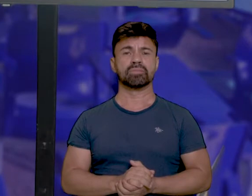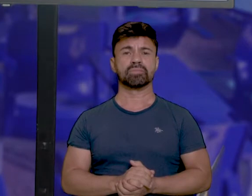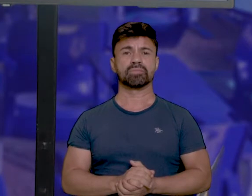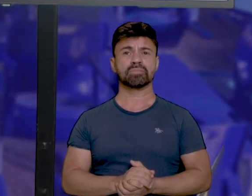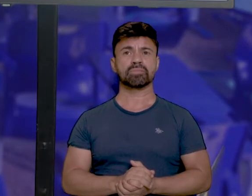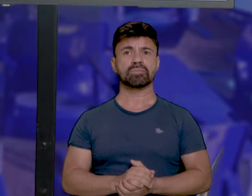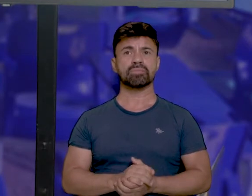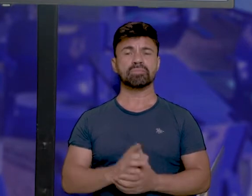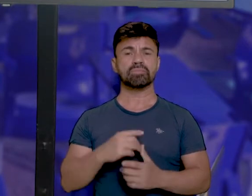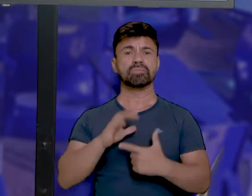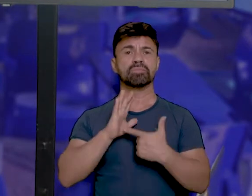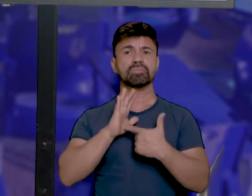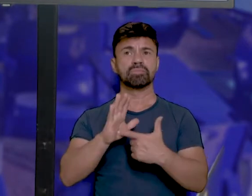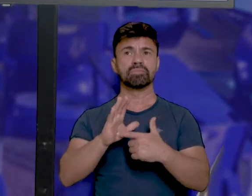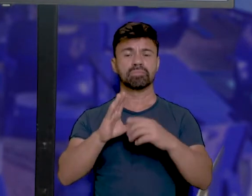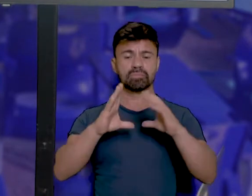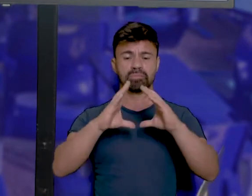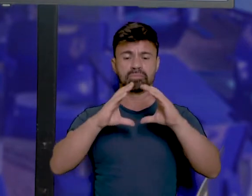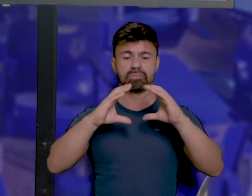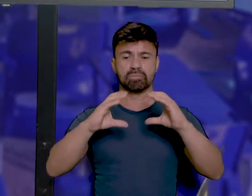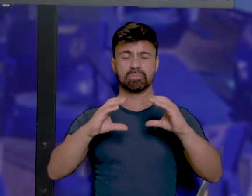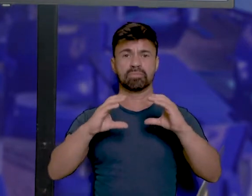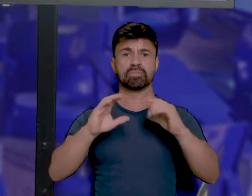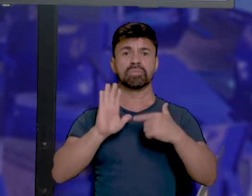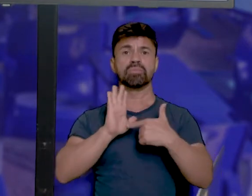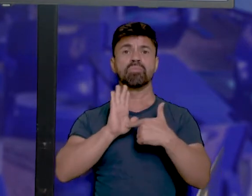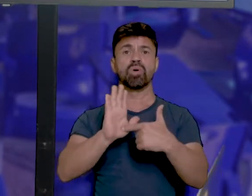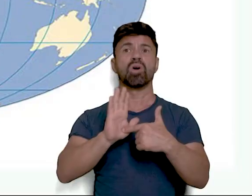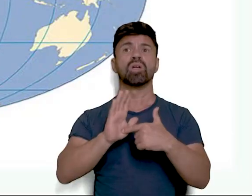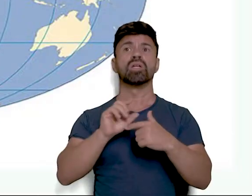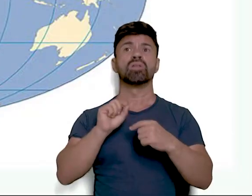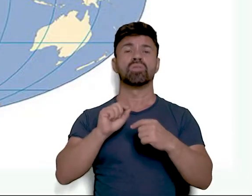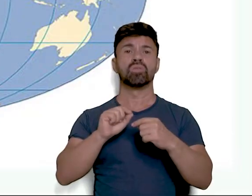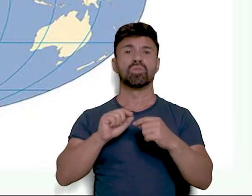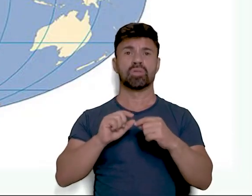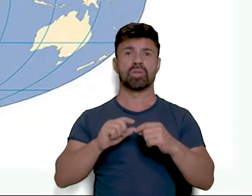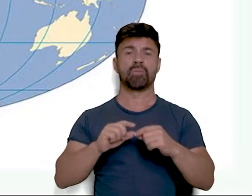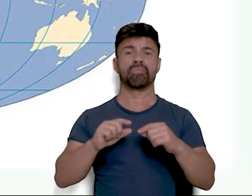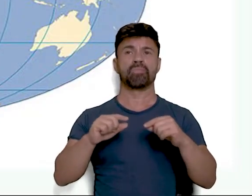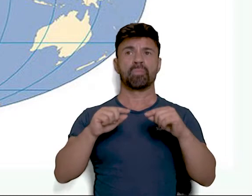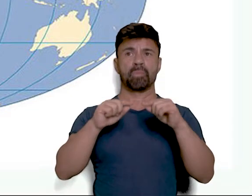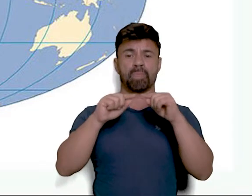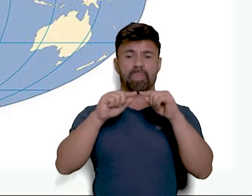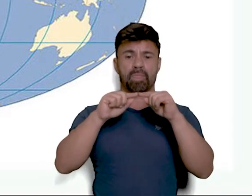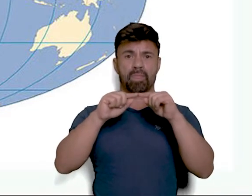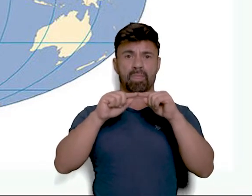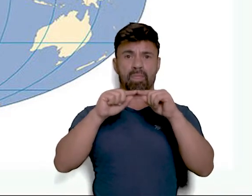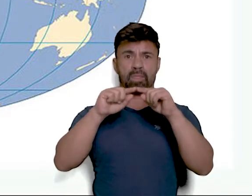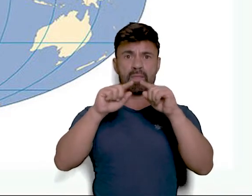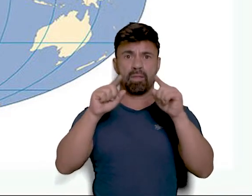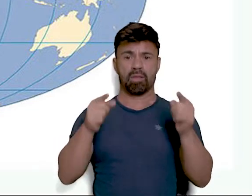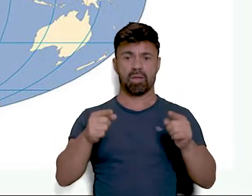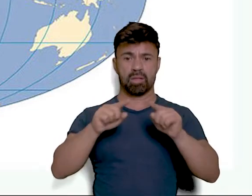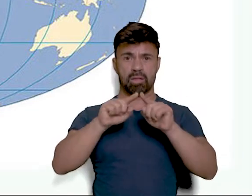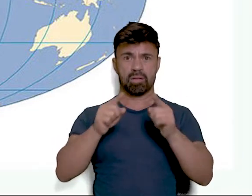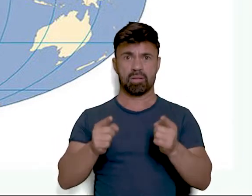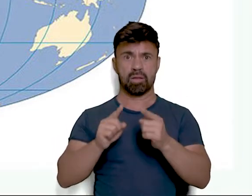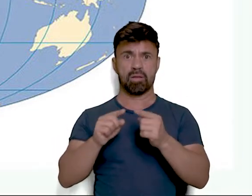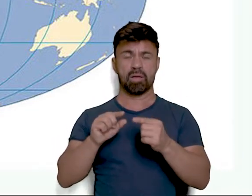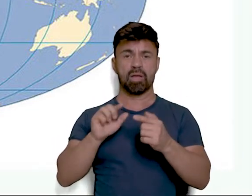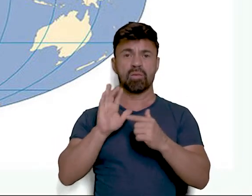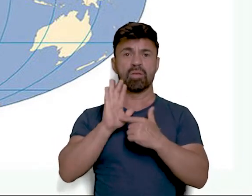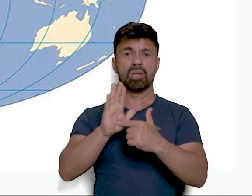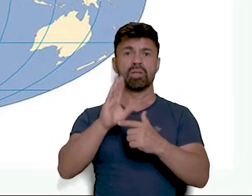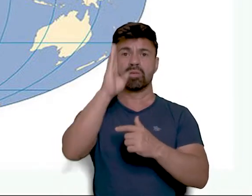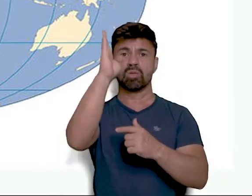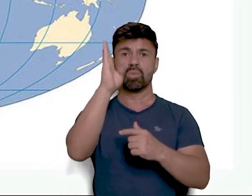projeção ovoide e um destaque aqui, mostrando as linhas verticais que são os meridianos, onde está localizado o Brasil, no